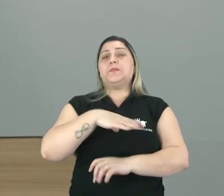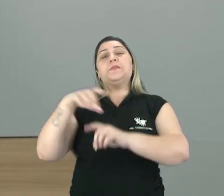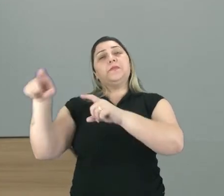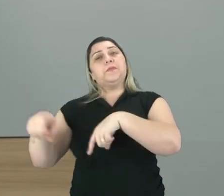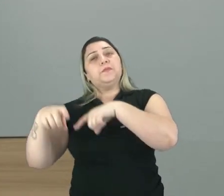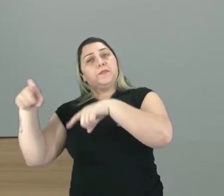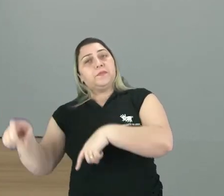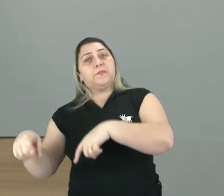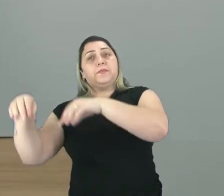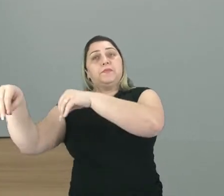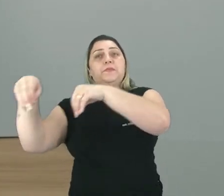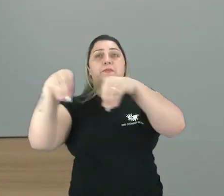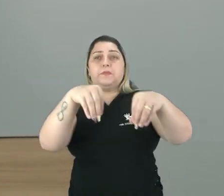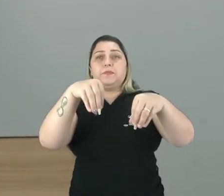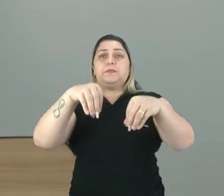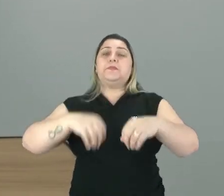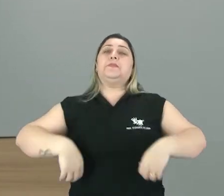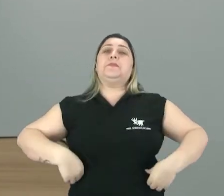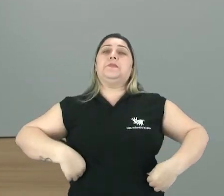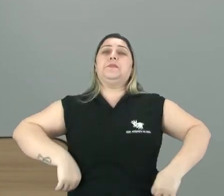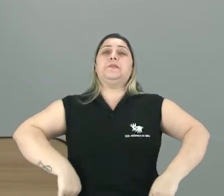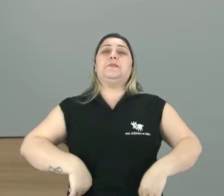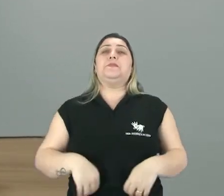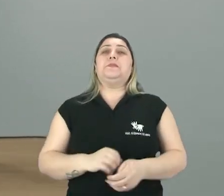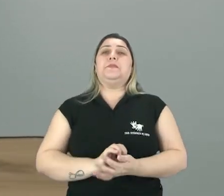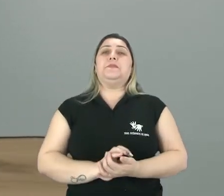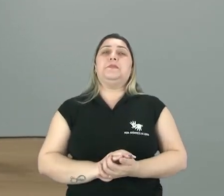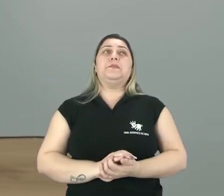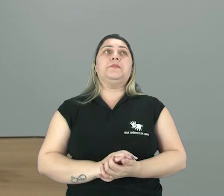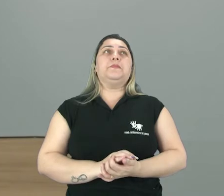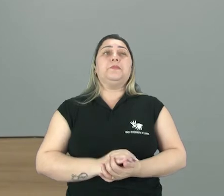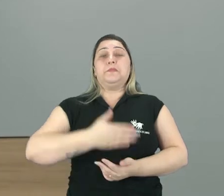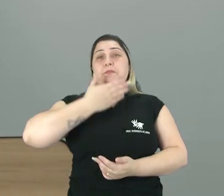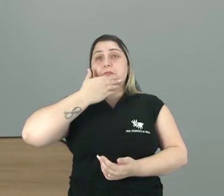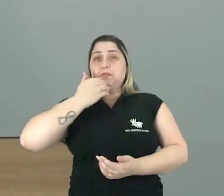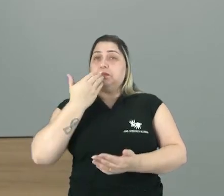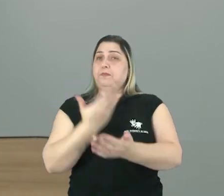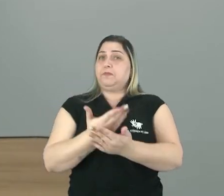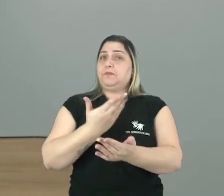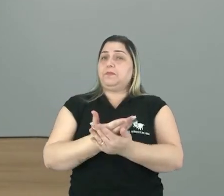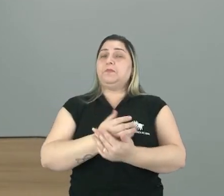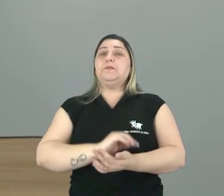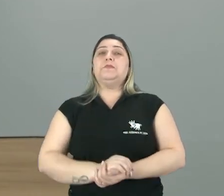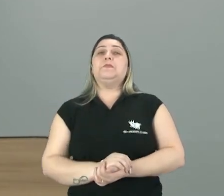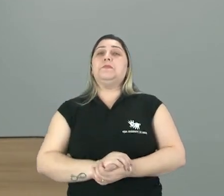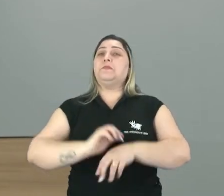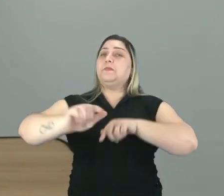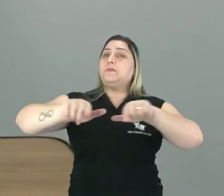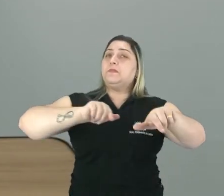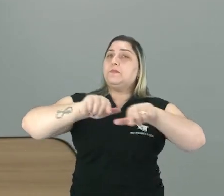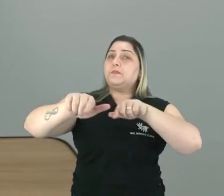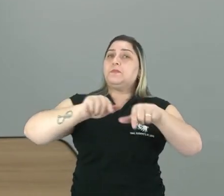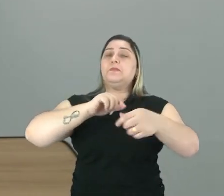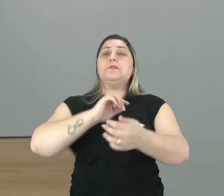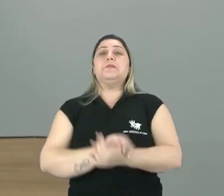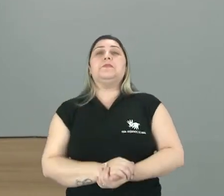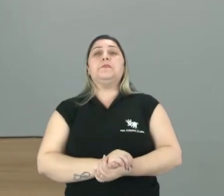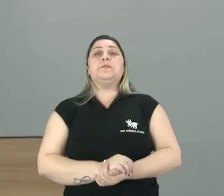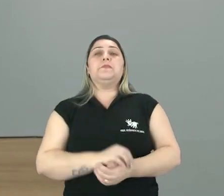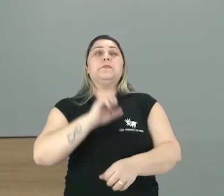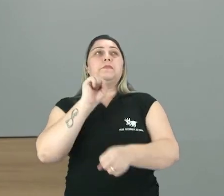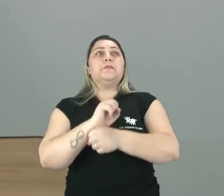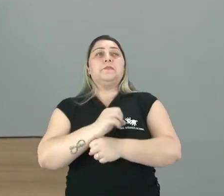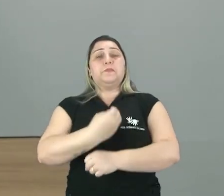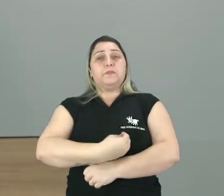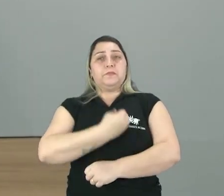falei. Essas migrações acontecem por uma razão. Ah. Porque é melhor para me estudar. É melhor para me trabalhar. Ou então. Esperando uma vida